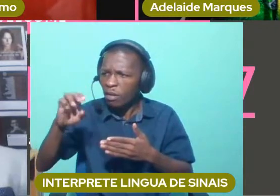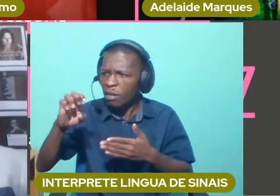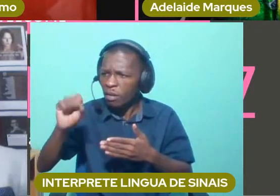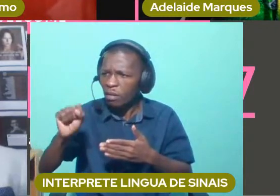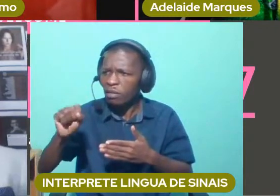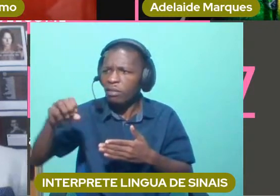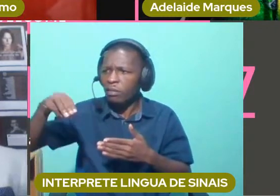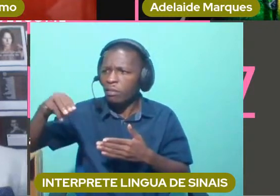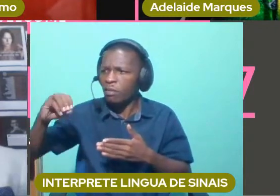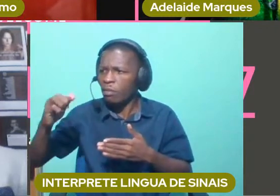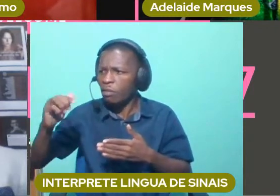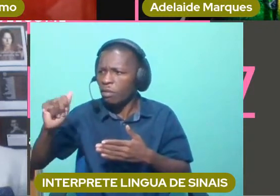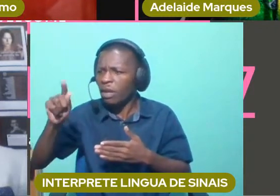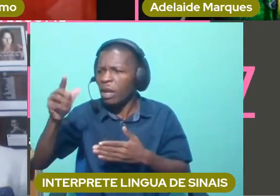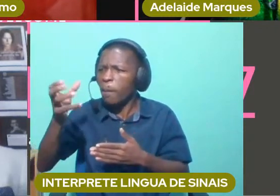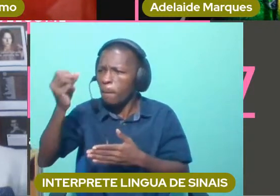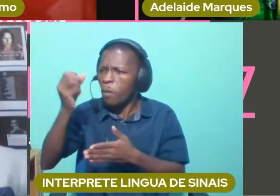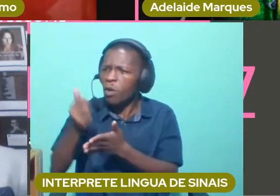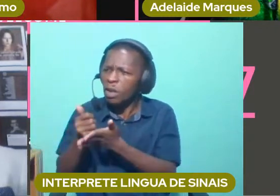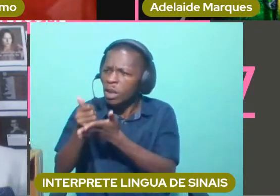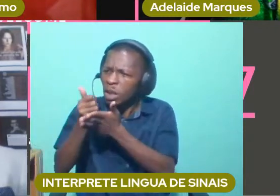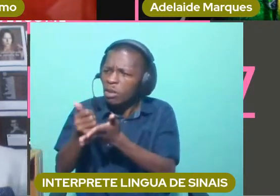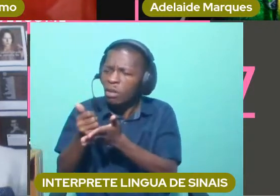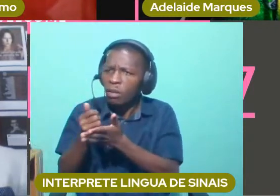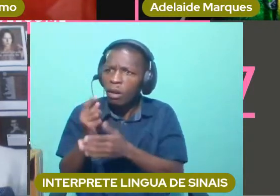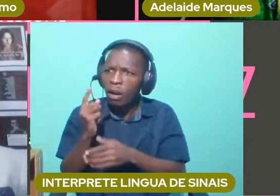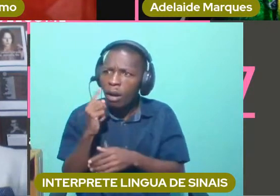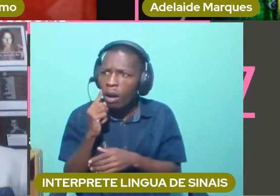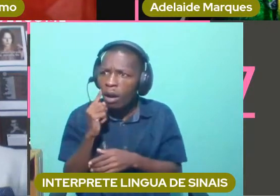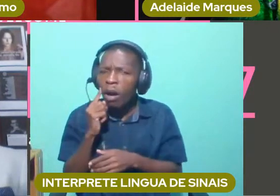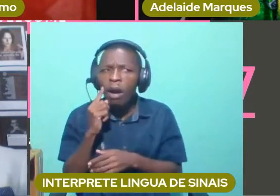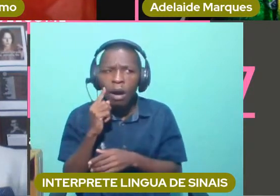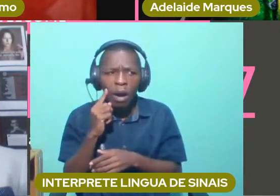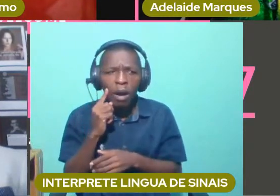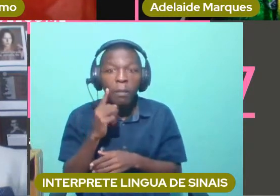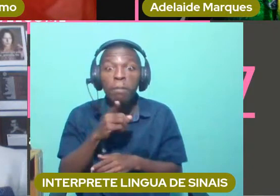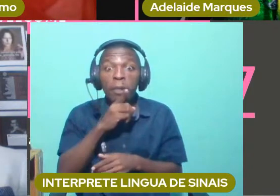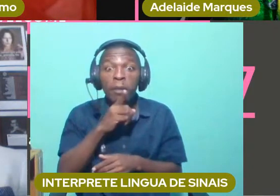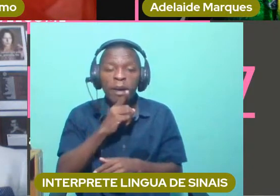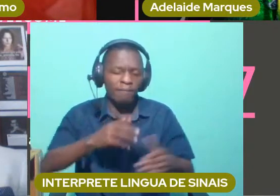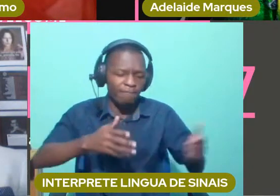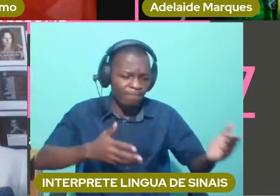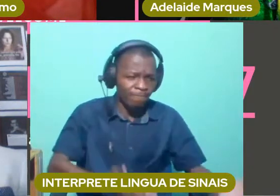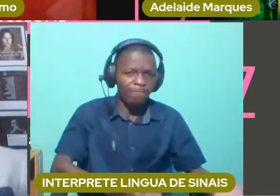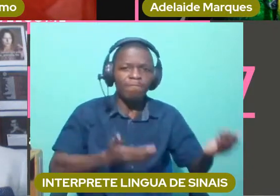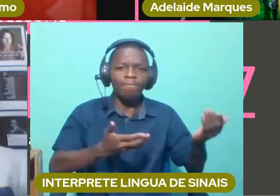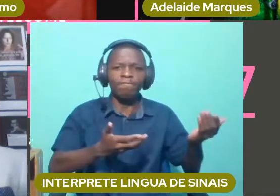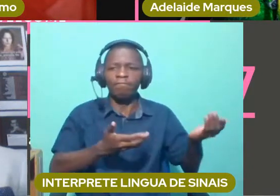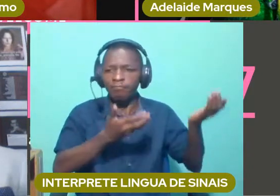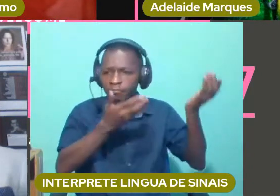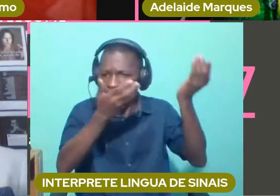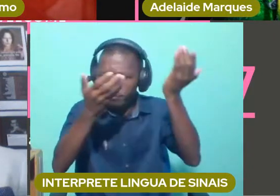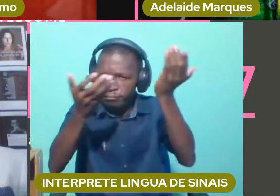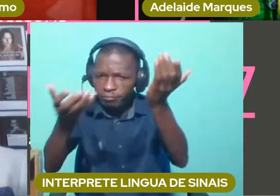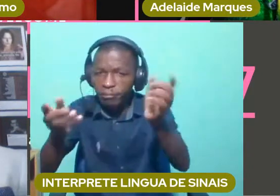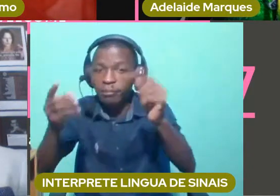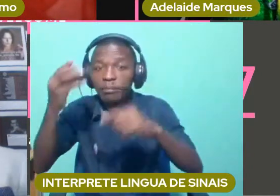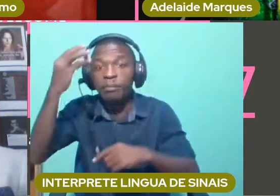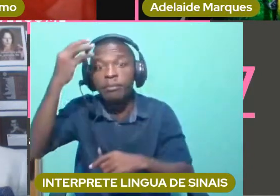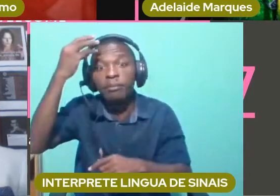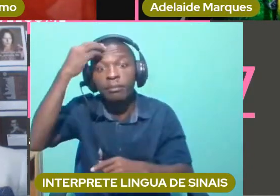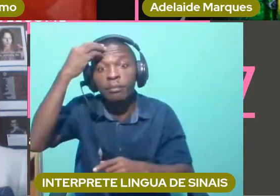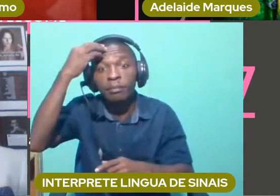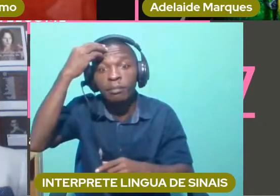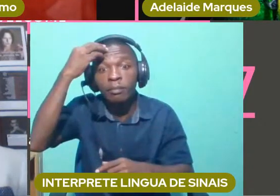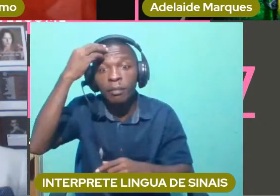Estive internada no Lara, não é Lara, numa clínica dos Correios, onde eu